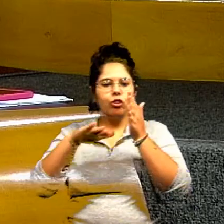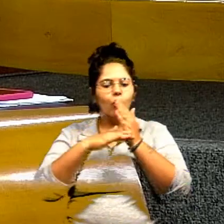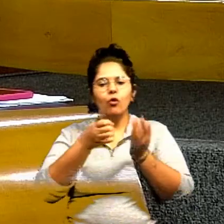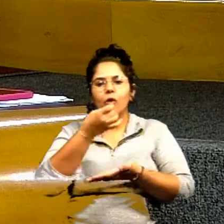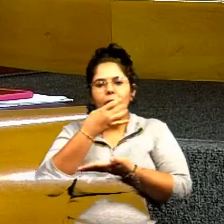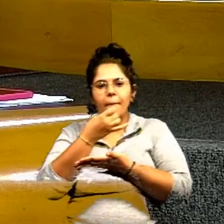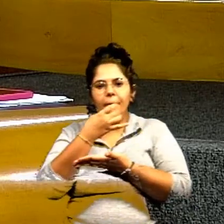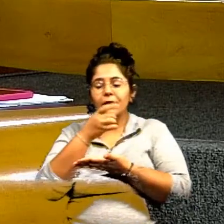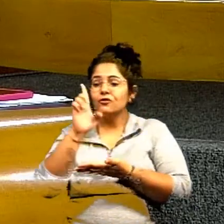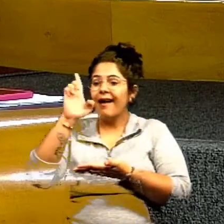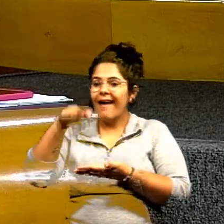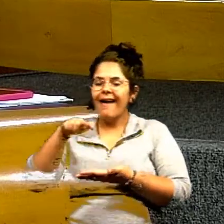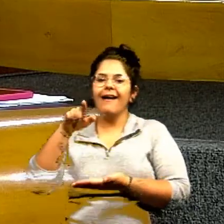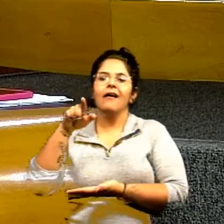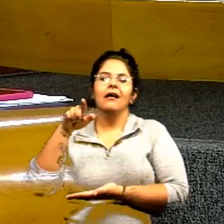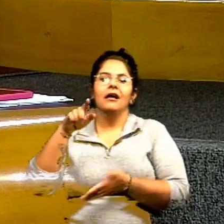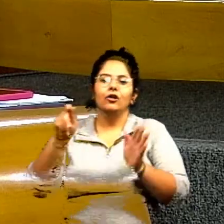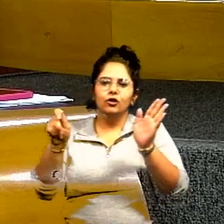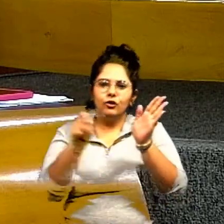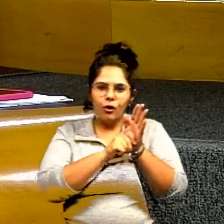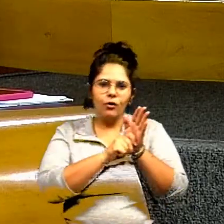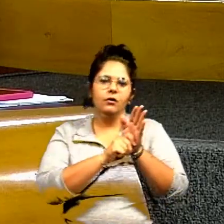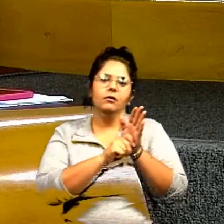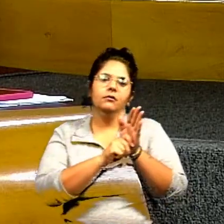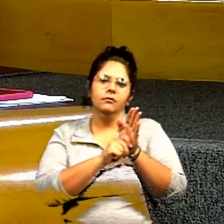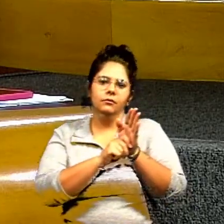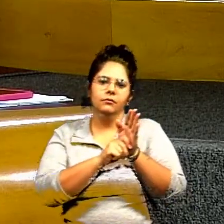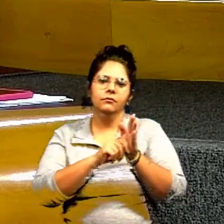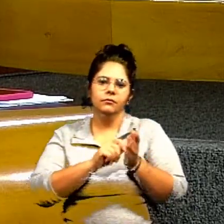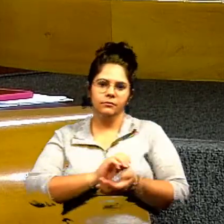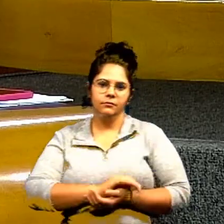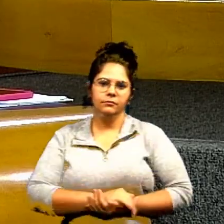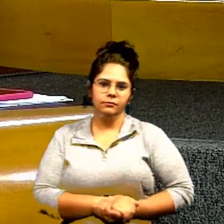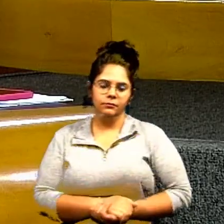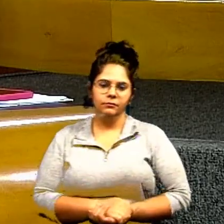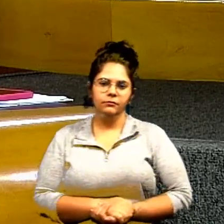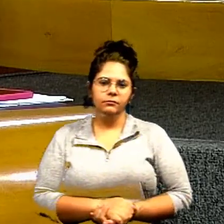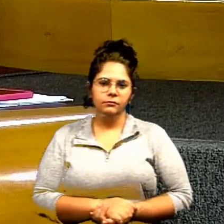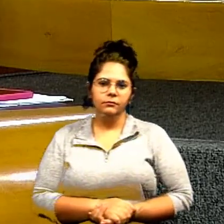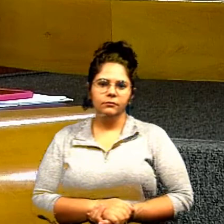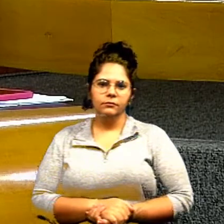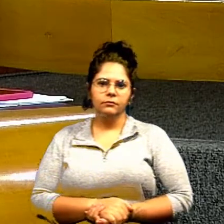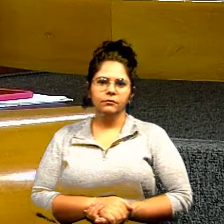é droga não é à toa que tem uma rede de farmácia que chama drogasil